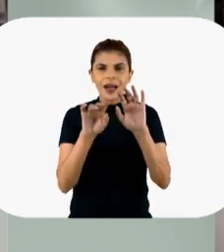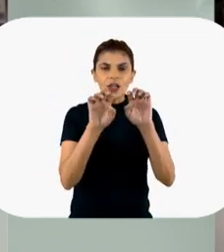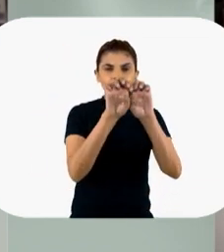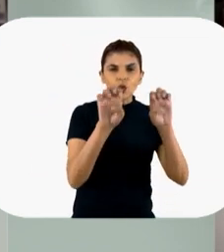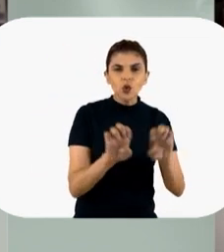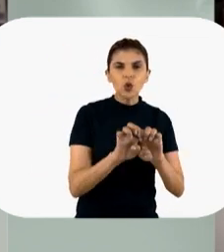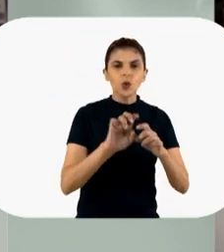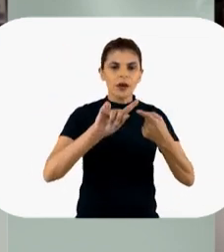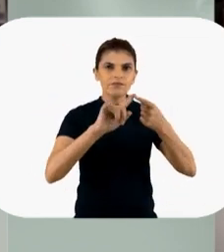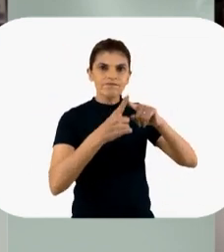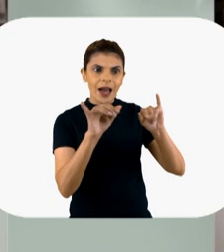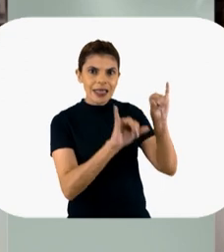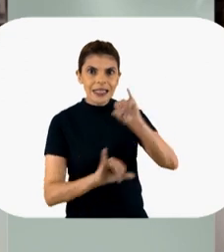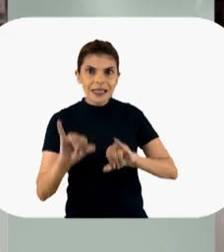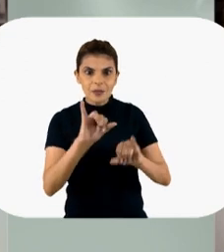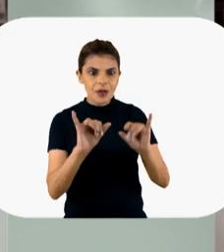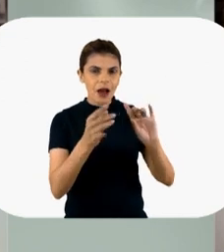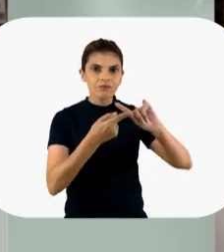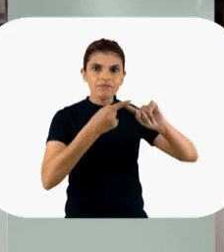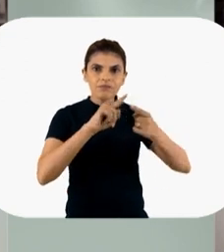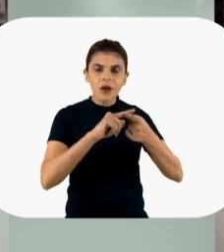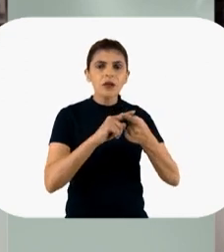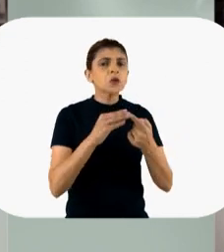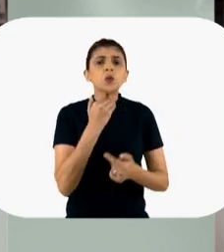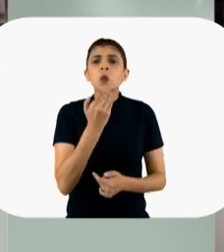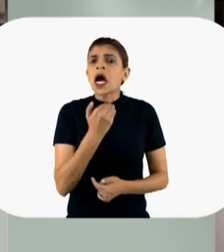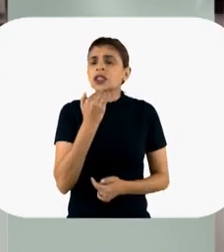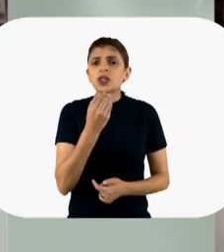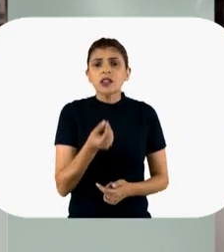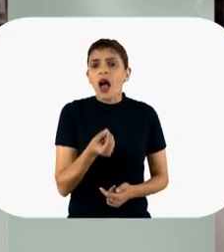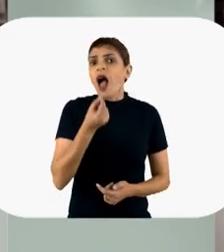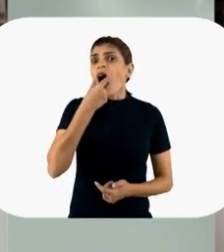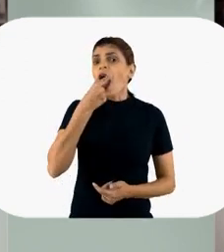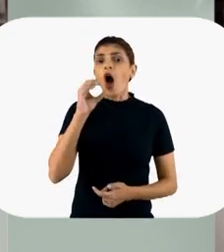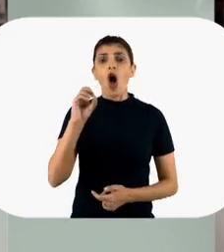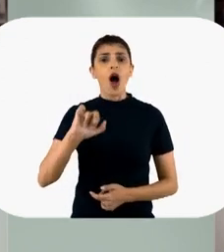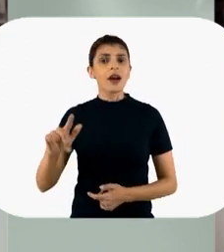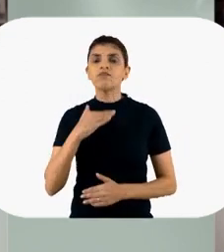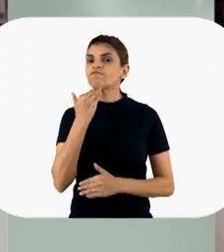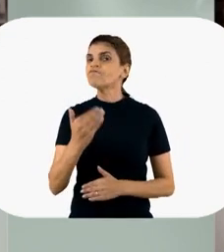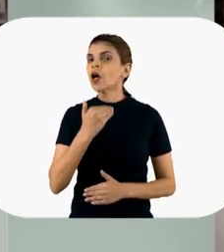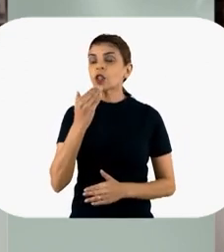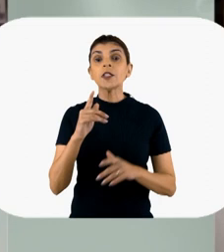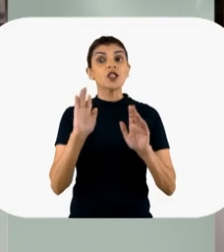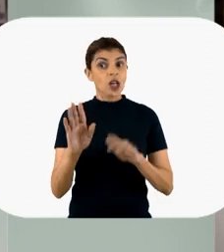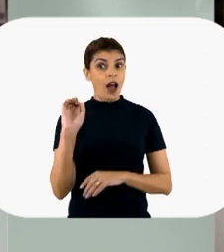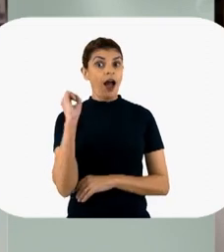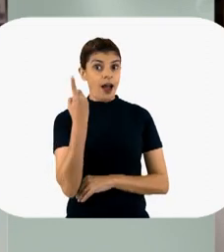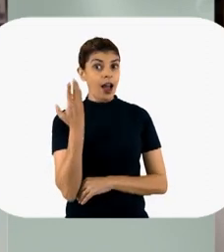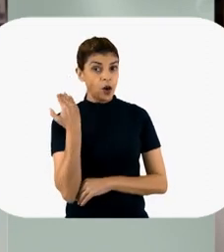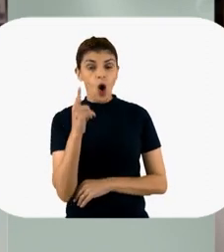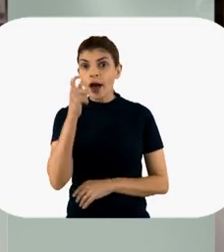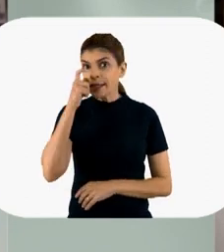glicocálix, ele é muito modulado pela heparina. E por isso também não adianta ir com a amante oral. Não adianta, ele não consegue fazer. A gente